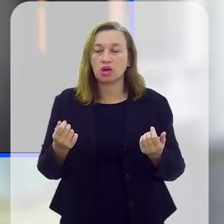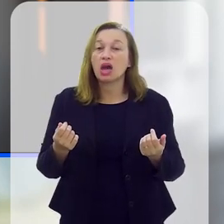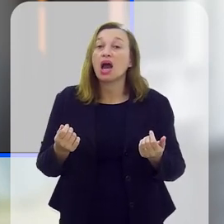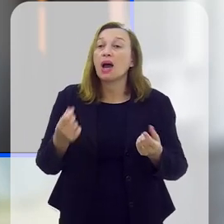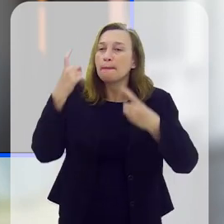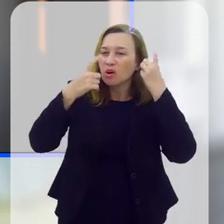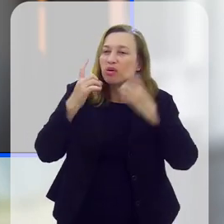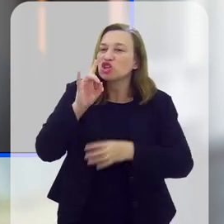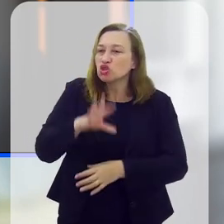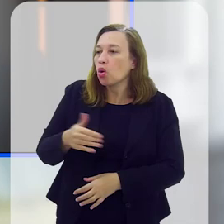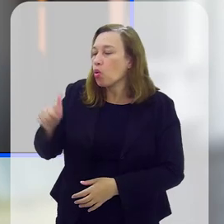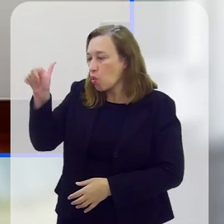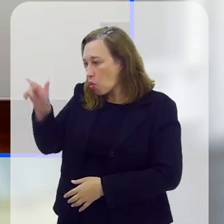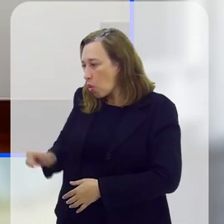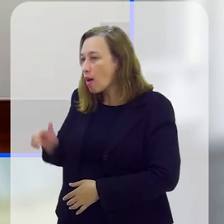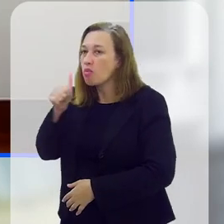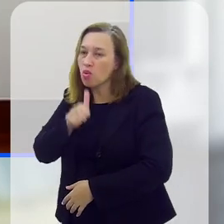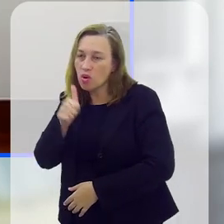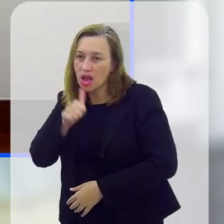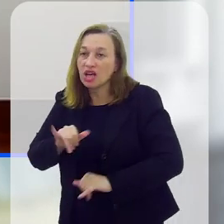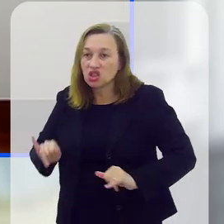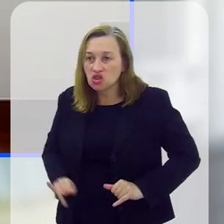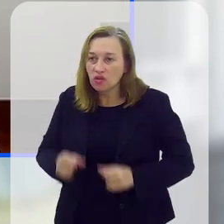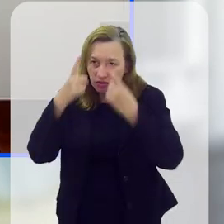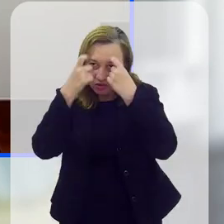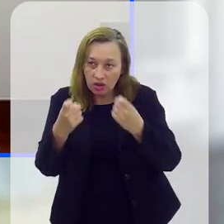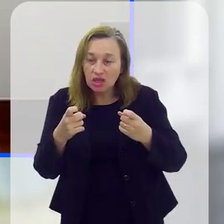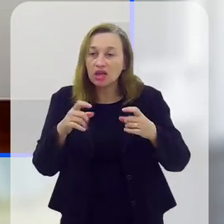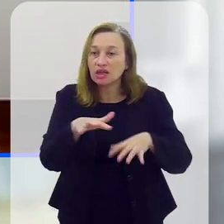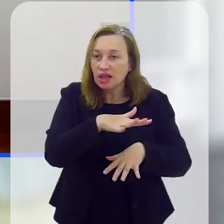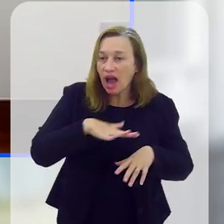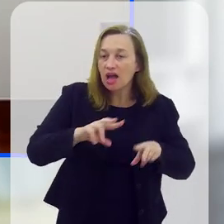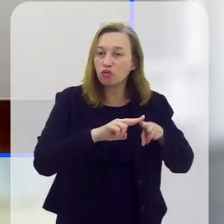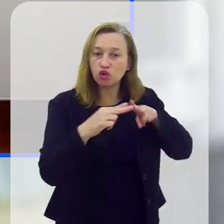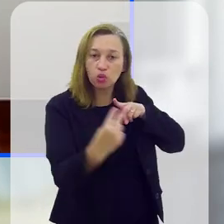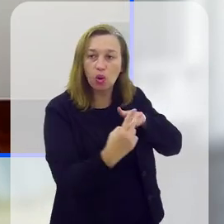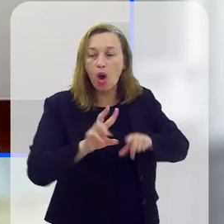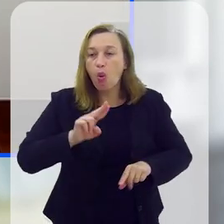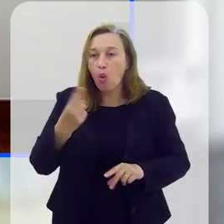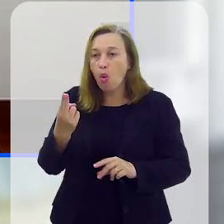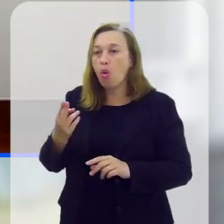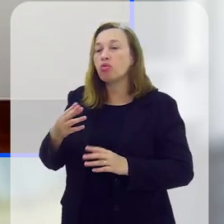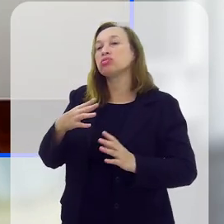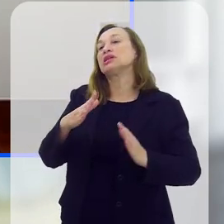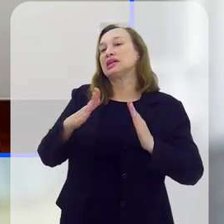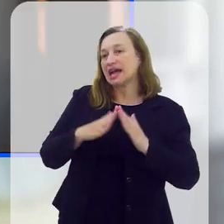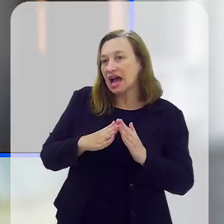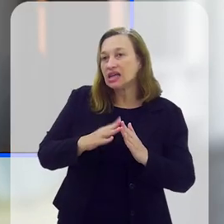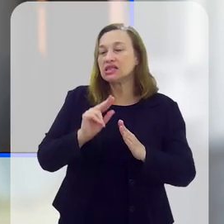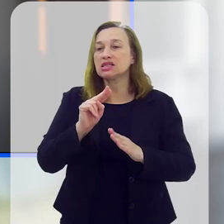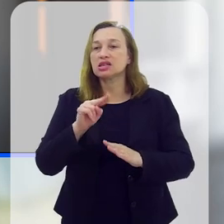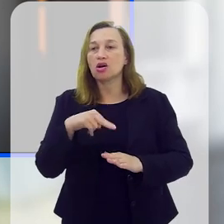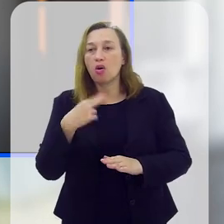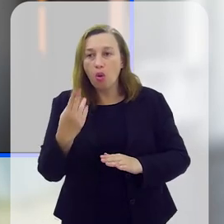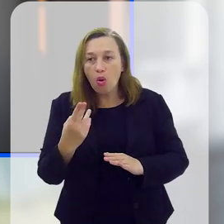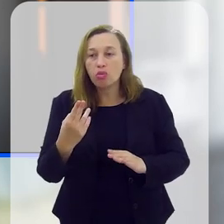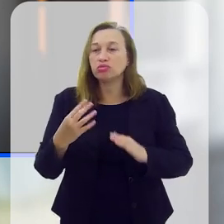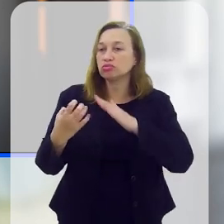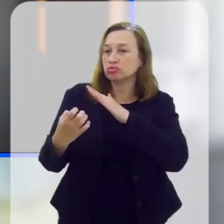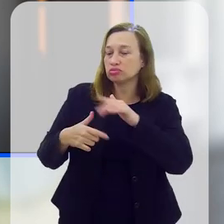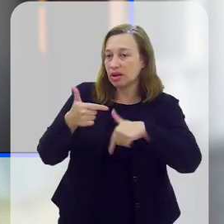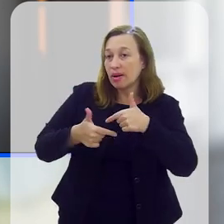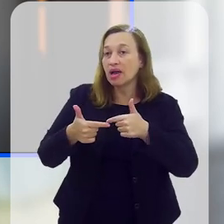preocupação e nem deve ser. A preocupação deve ser com a mulher vítima de violência, seja no ambiente virtual, seja no meio